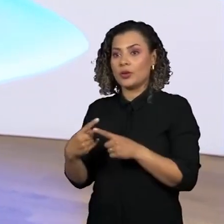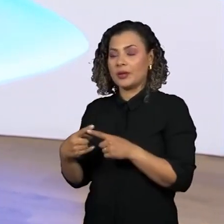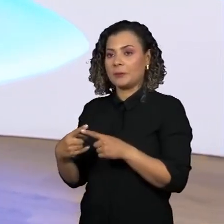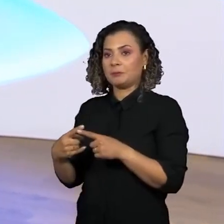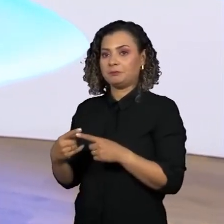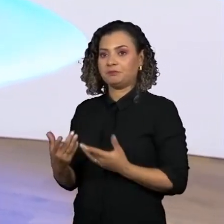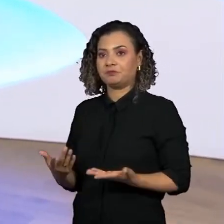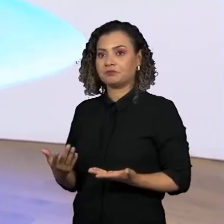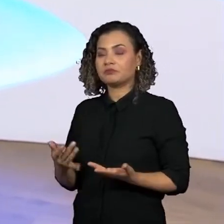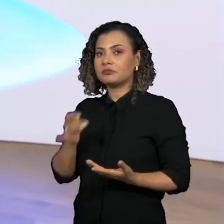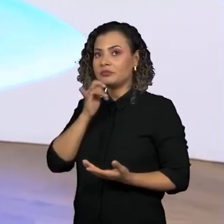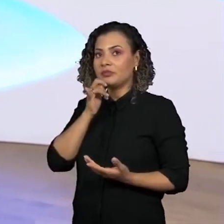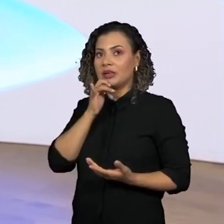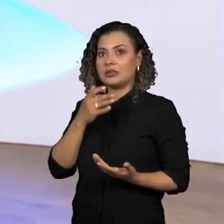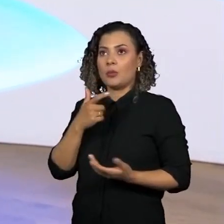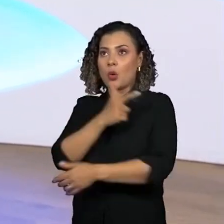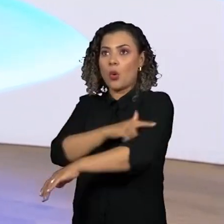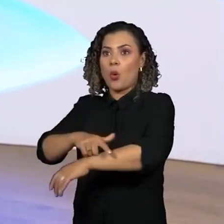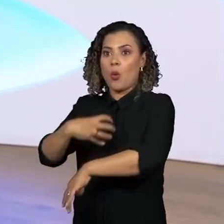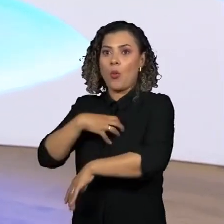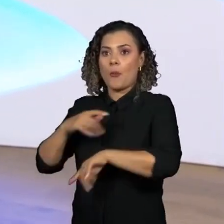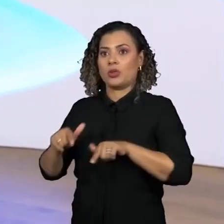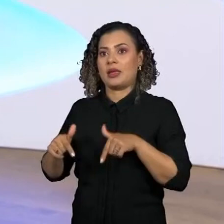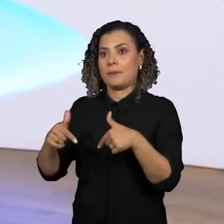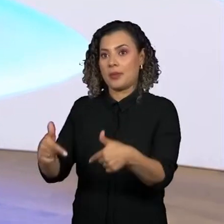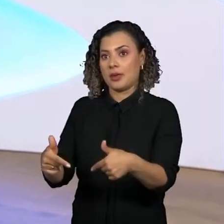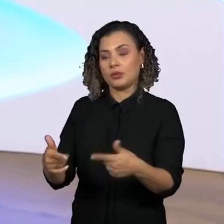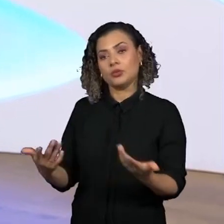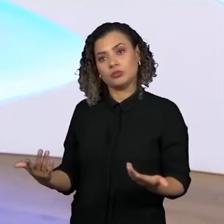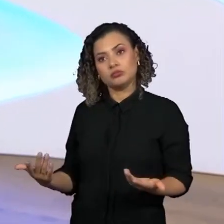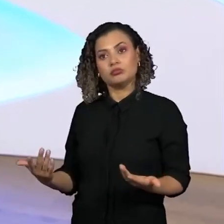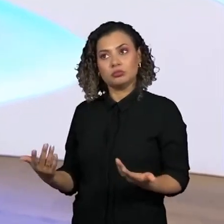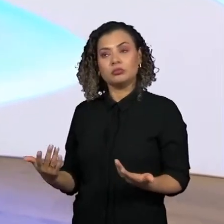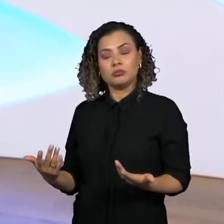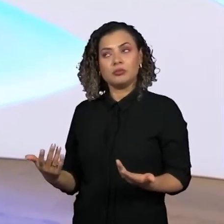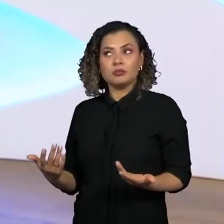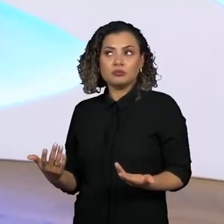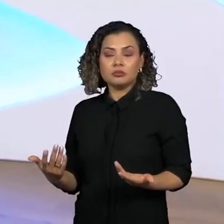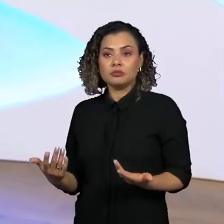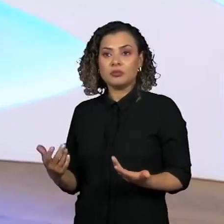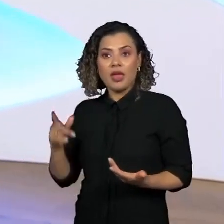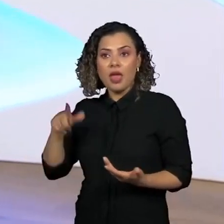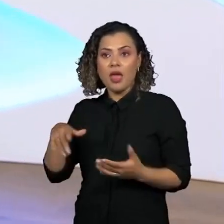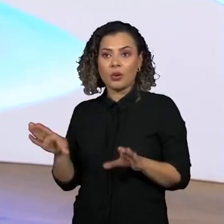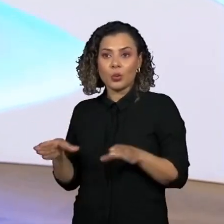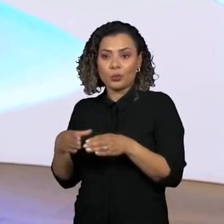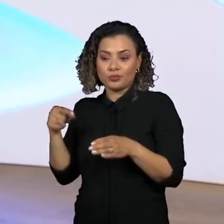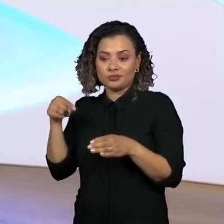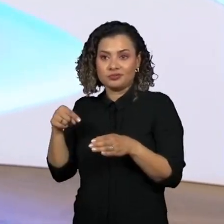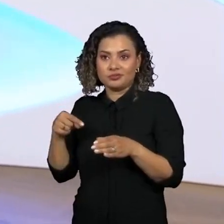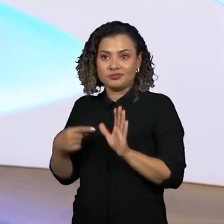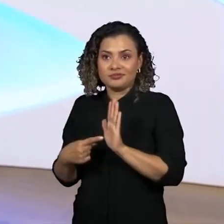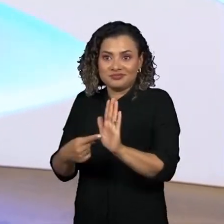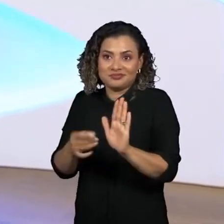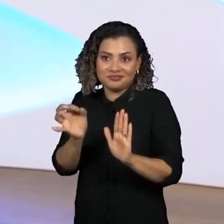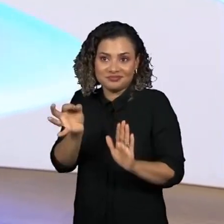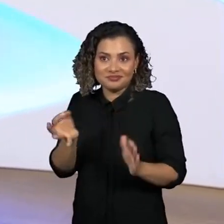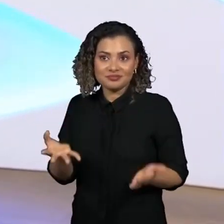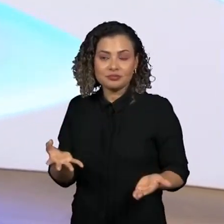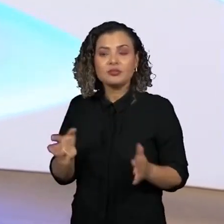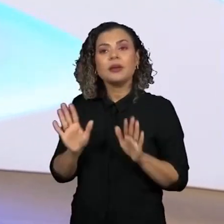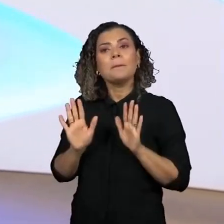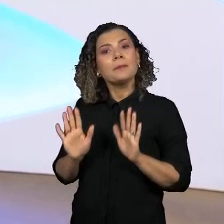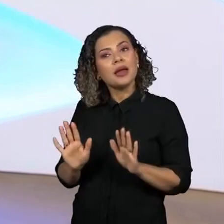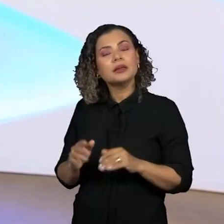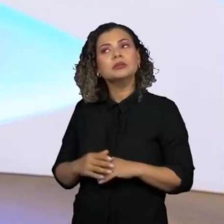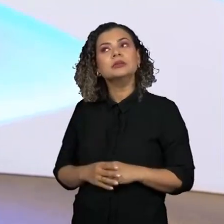quando você fala de comportamento, quando você fala de situação, você está falando de uma organização. Eu acho muito,